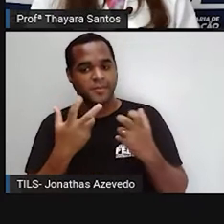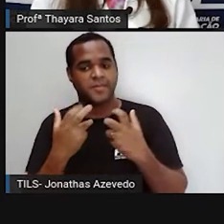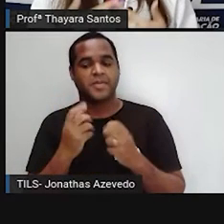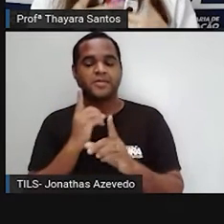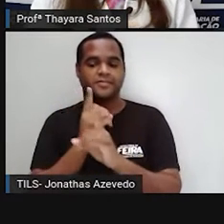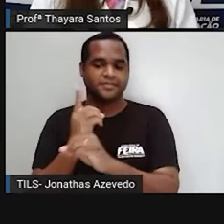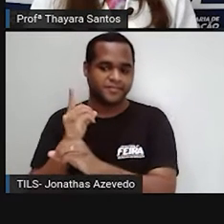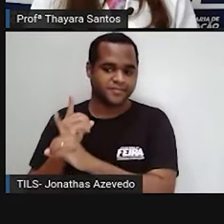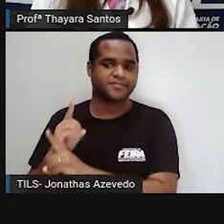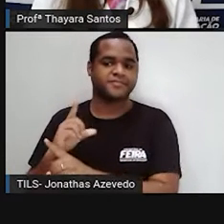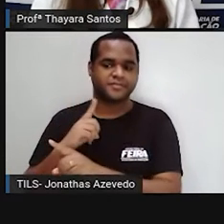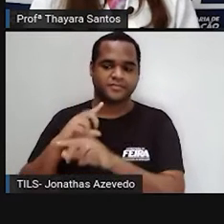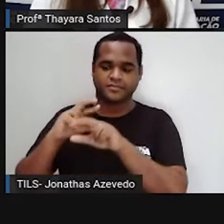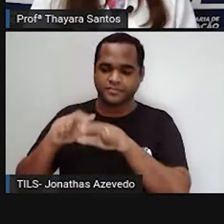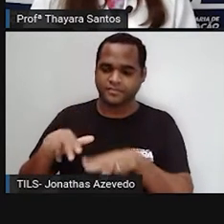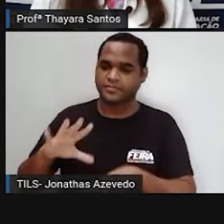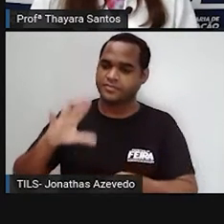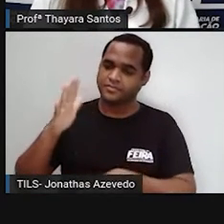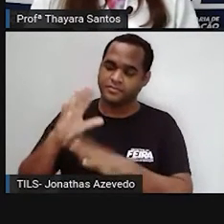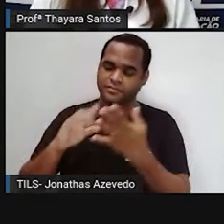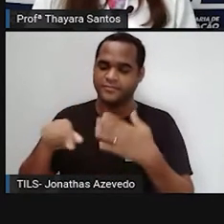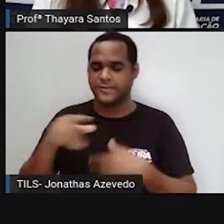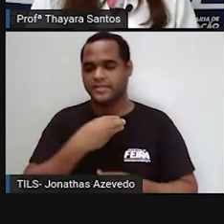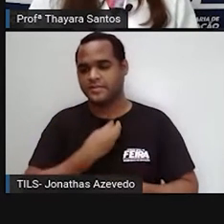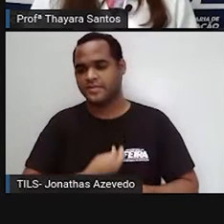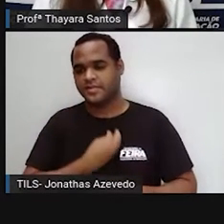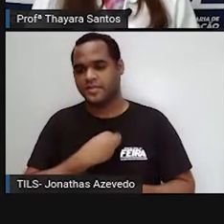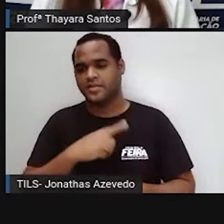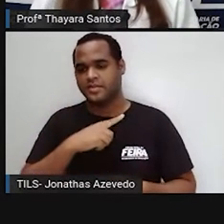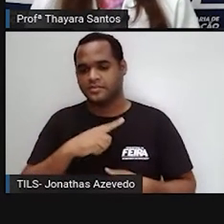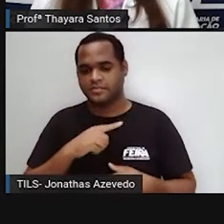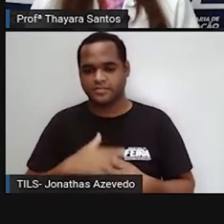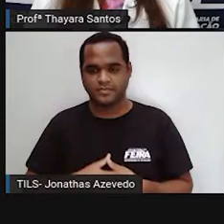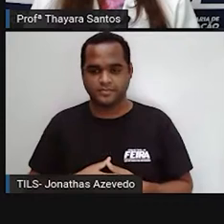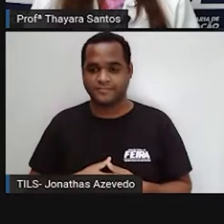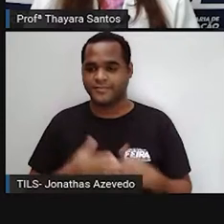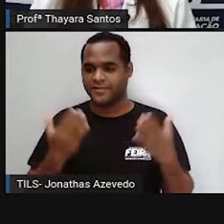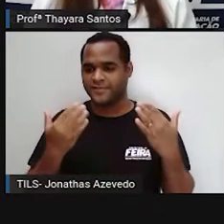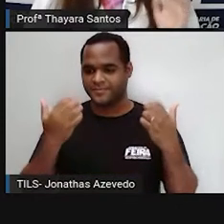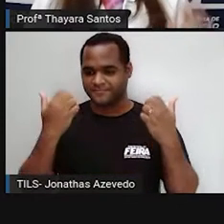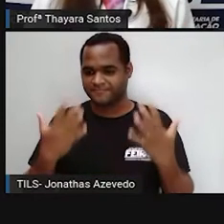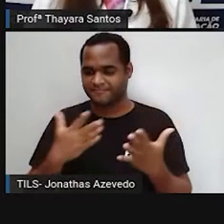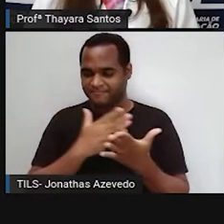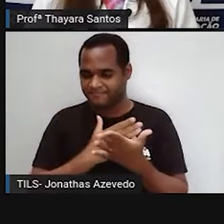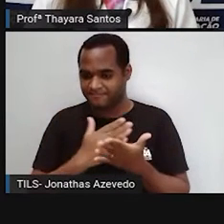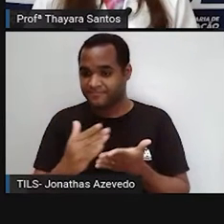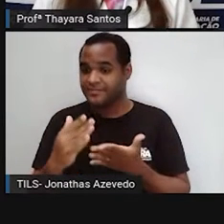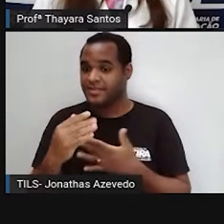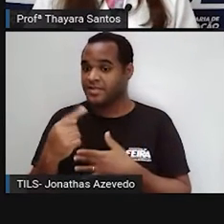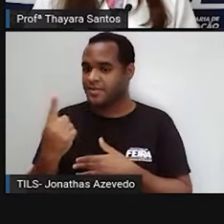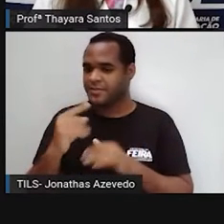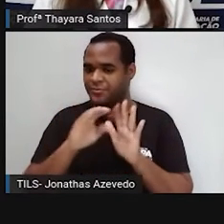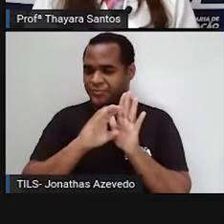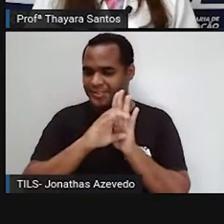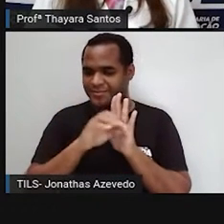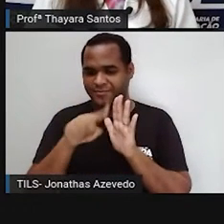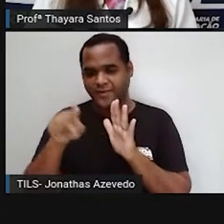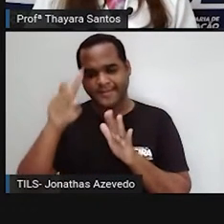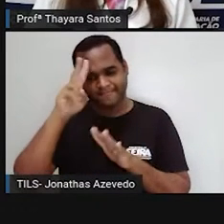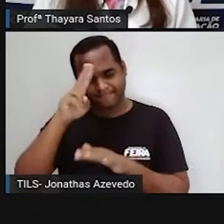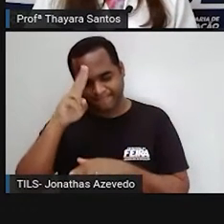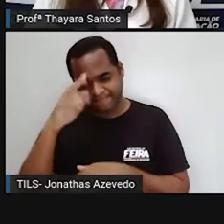efeitos que estão sendo causados por nós, tá? E vamos prosseguir. Então esse é o primeiro conceito que eu queria que vocês